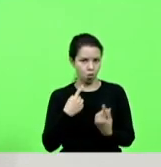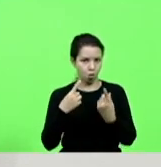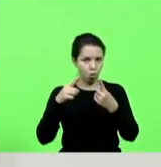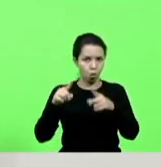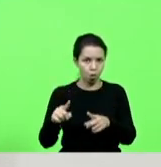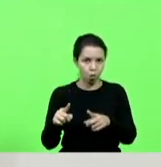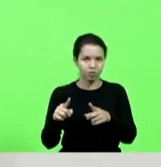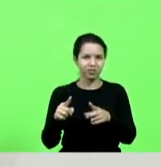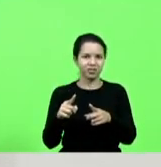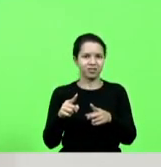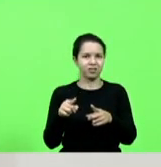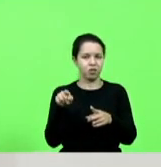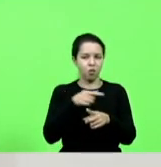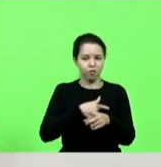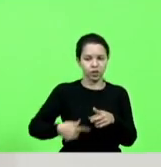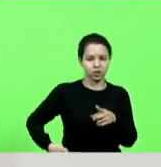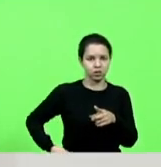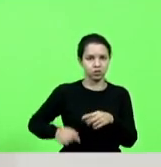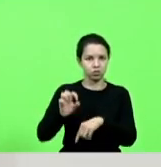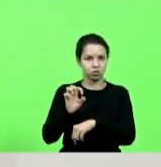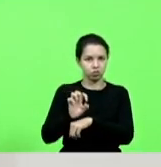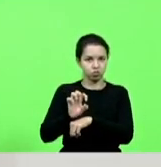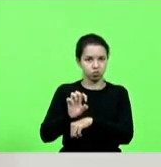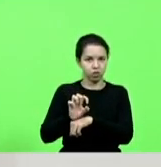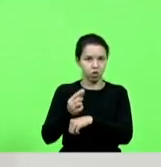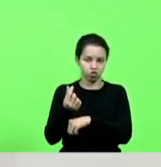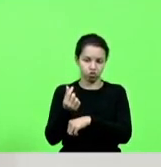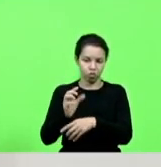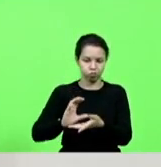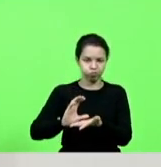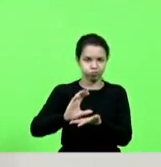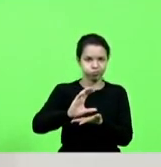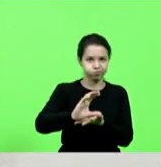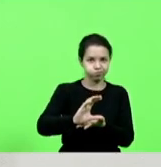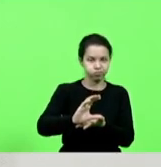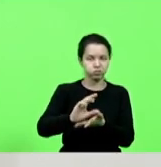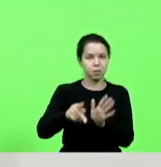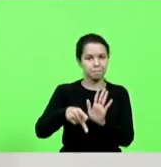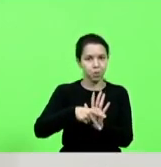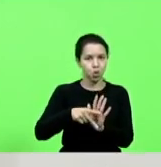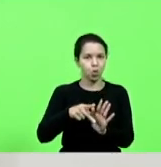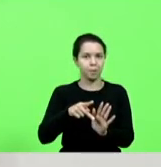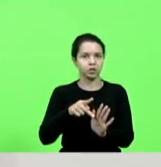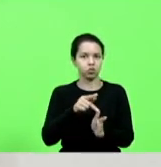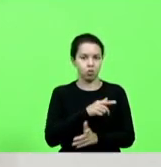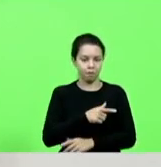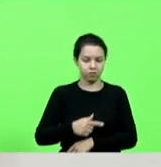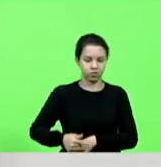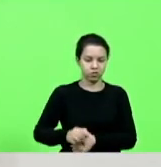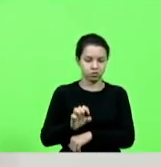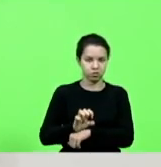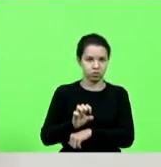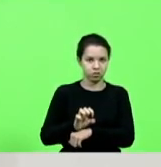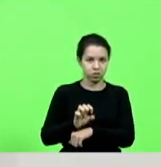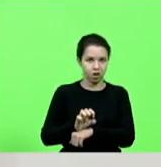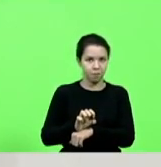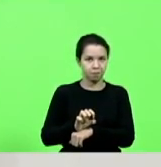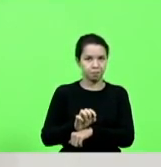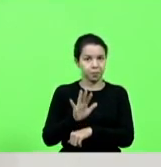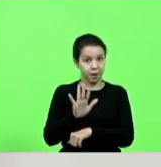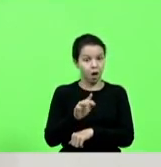governo do estado coloque recursos estaduais nessas obras de responsabilidade federal